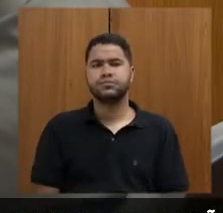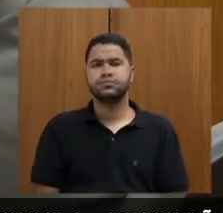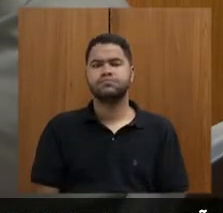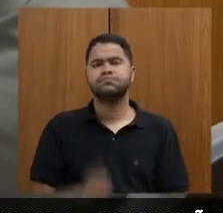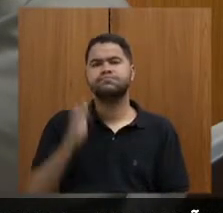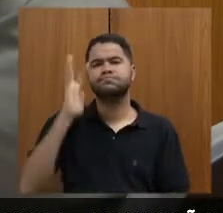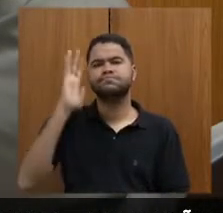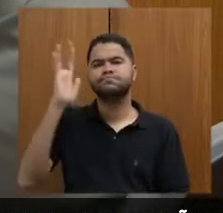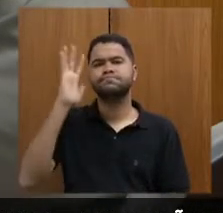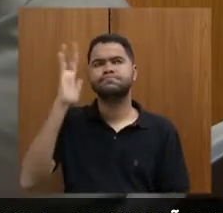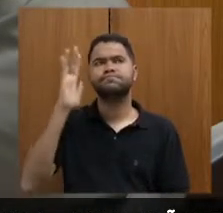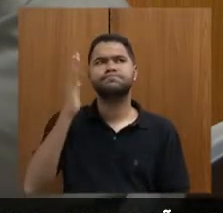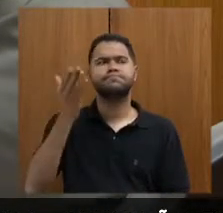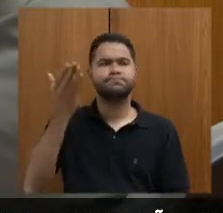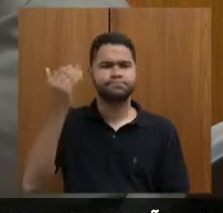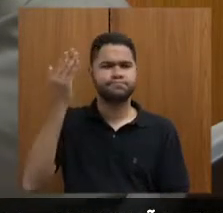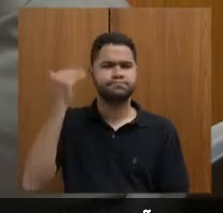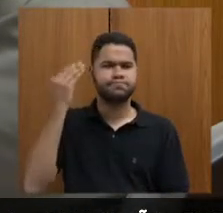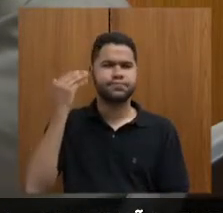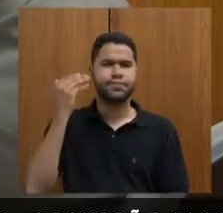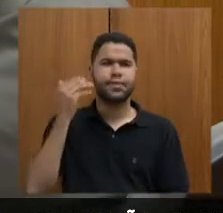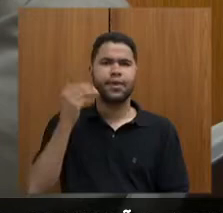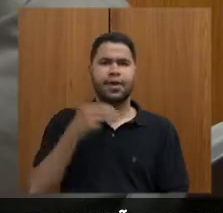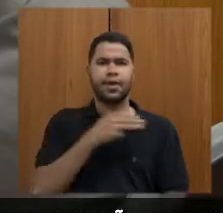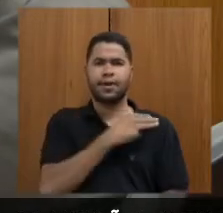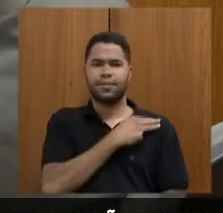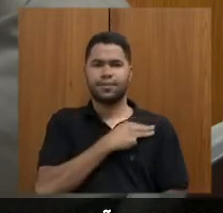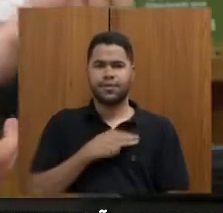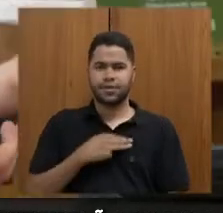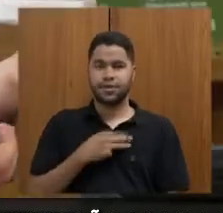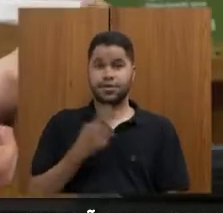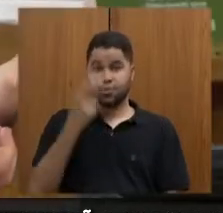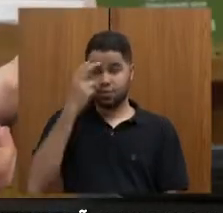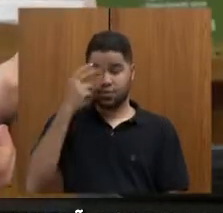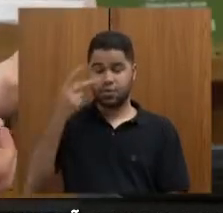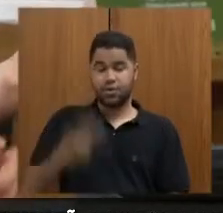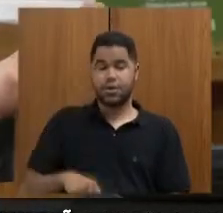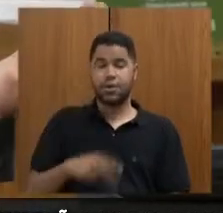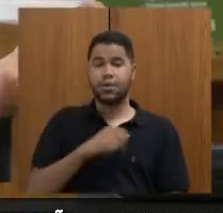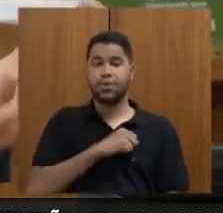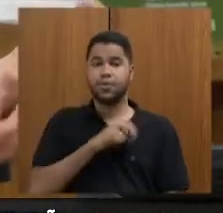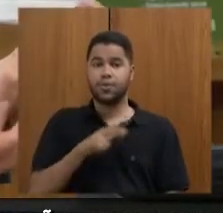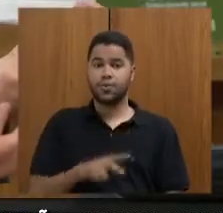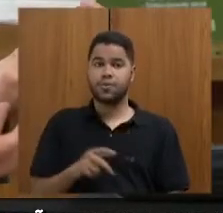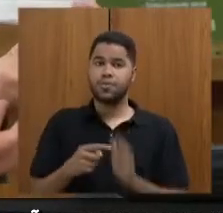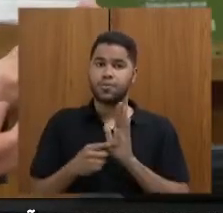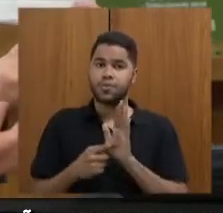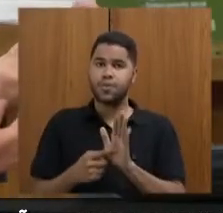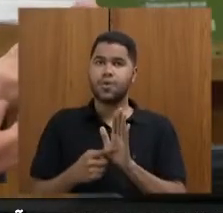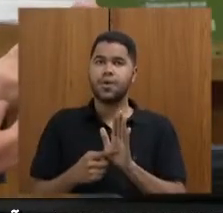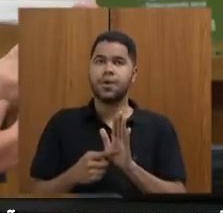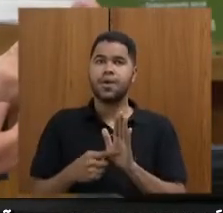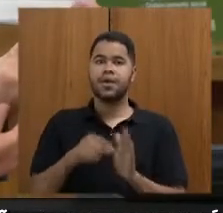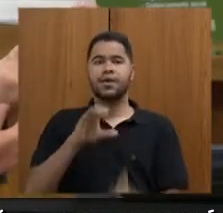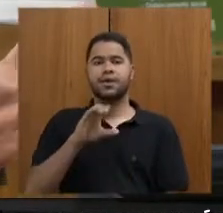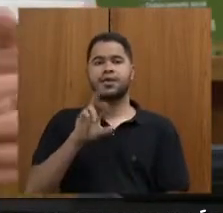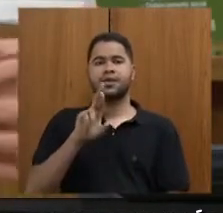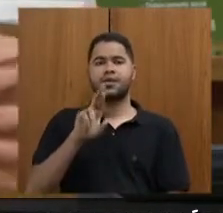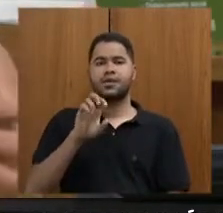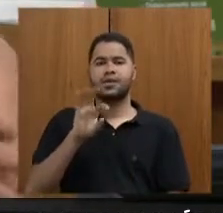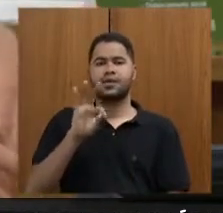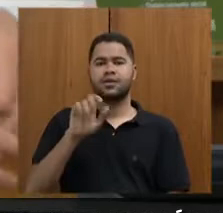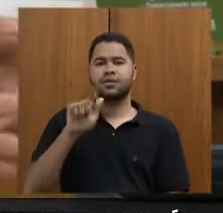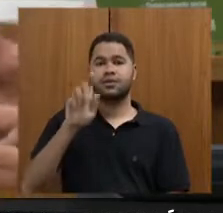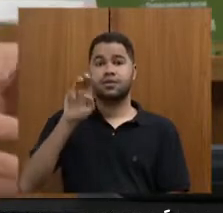imagine só, outro dia veio a ministra da cultura de Portugal e ela falou que, e eu mostrei para ela o caretagem, que é uma